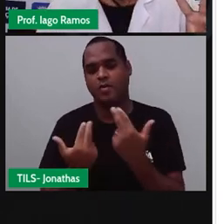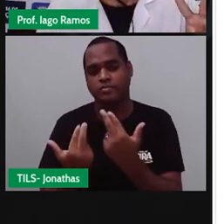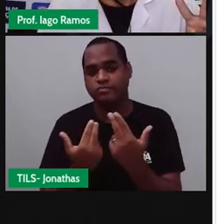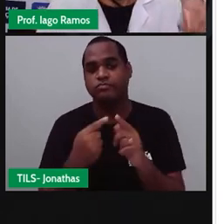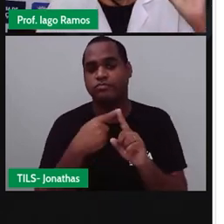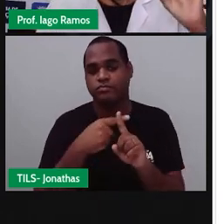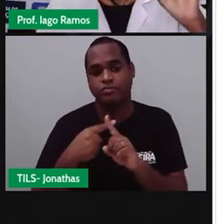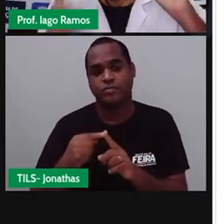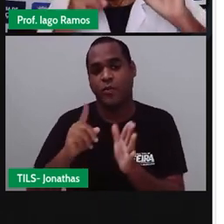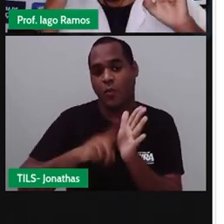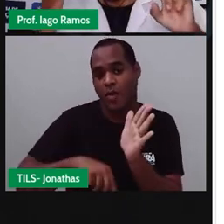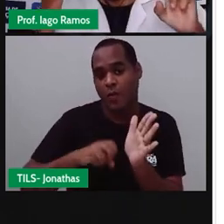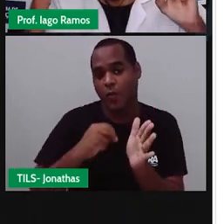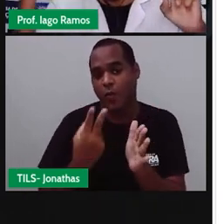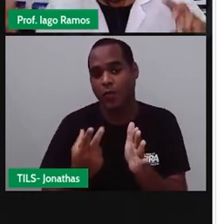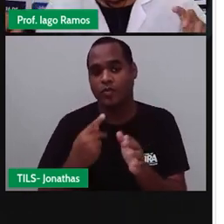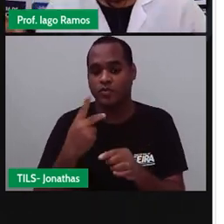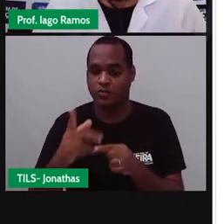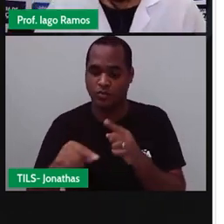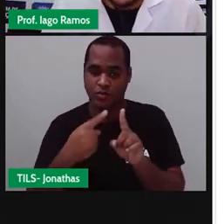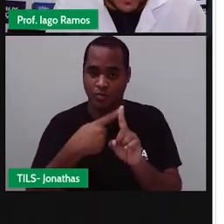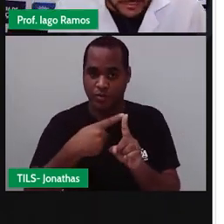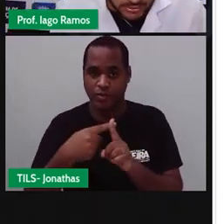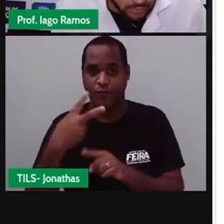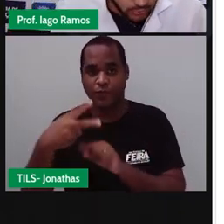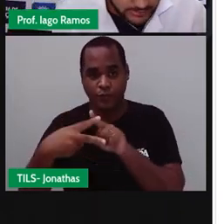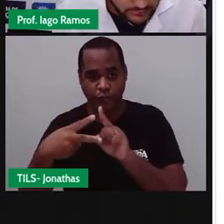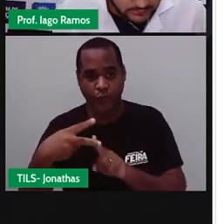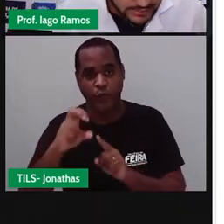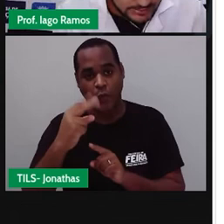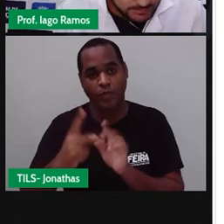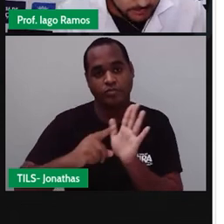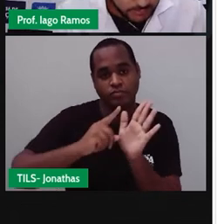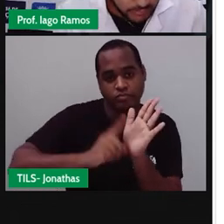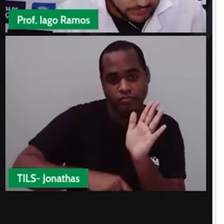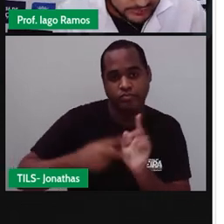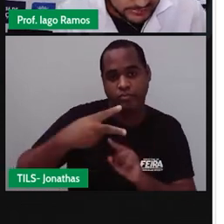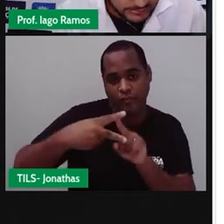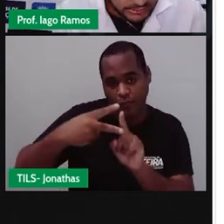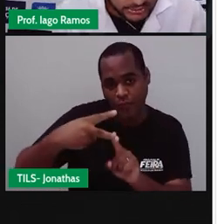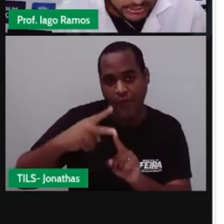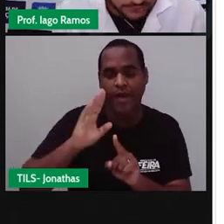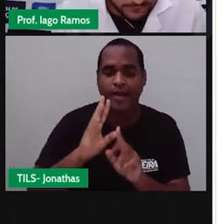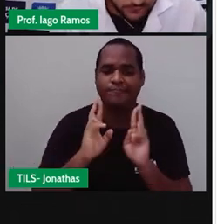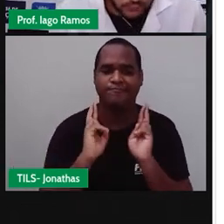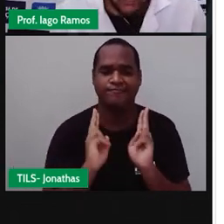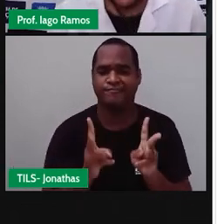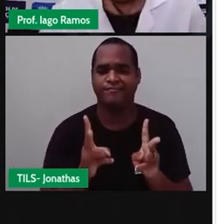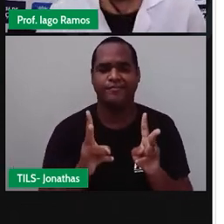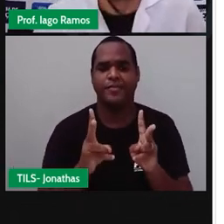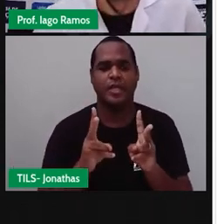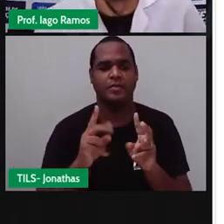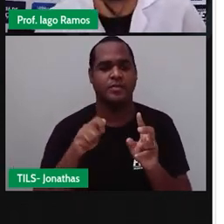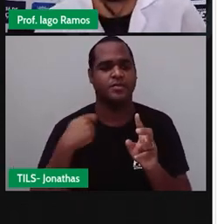positivos ou os dois negativos, o resultado é positivo.